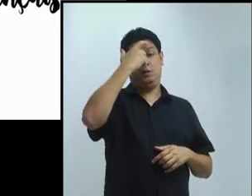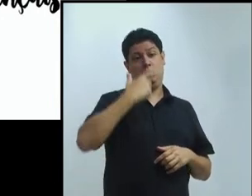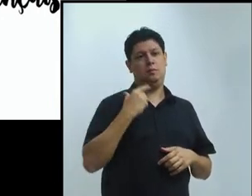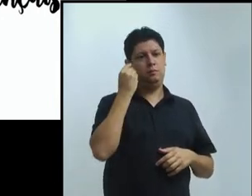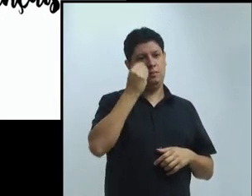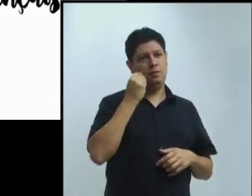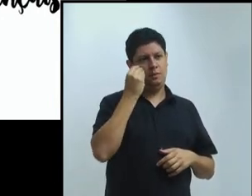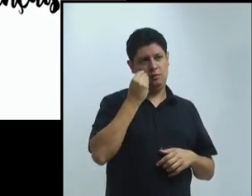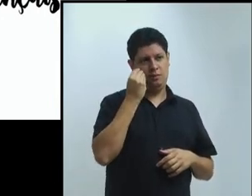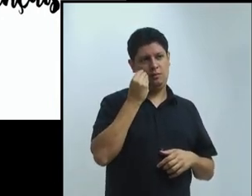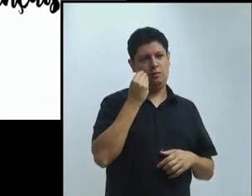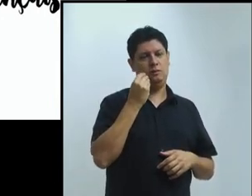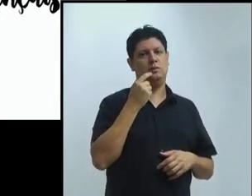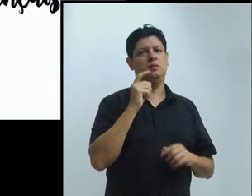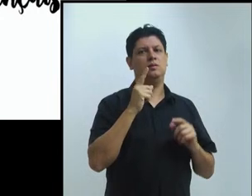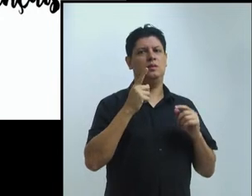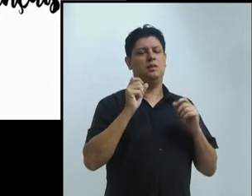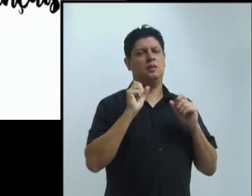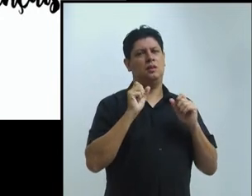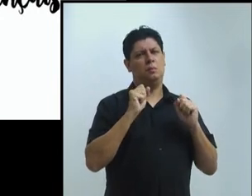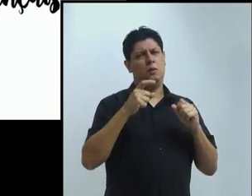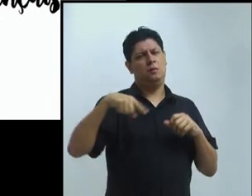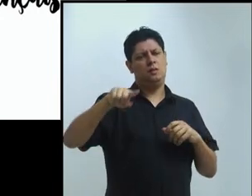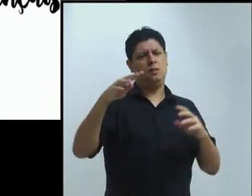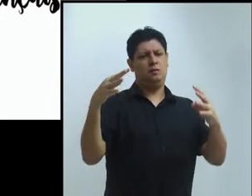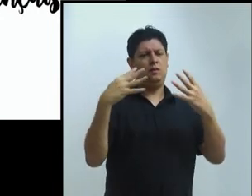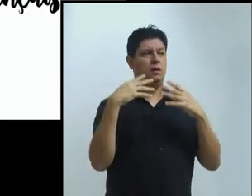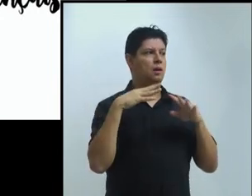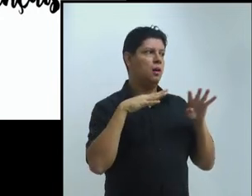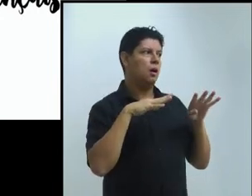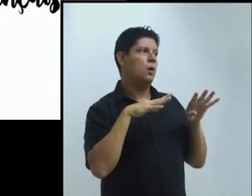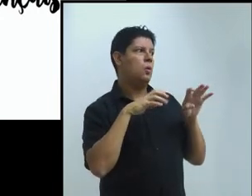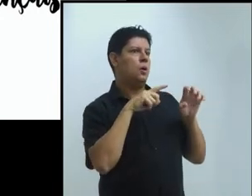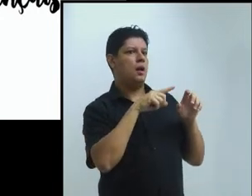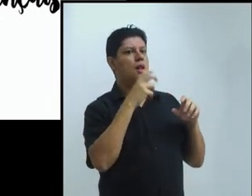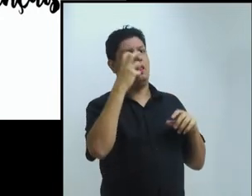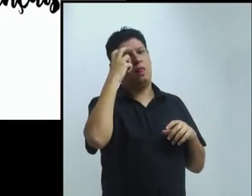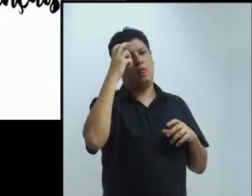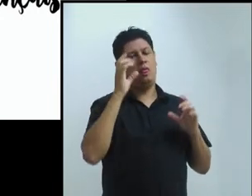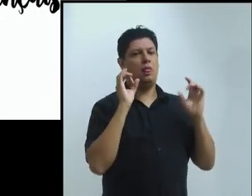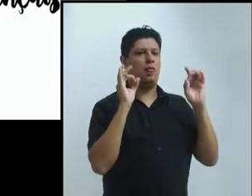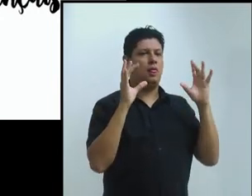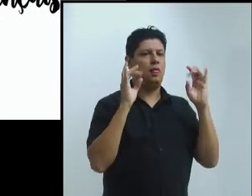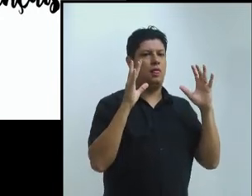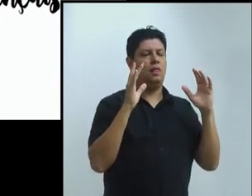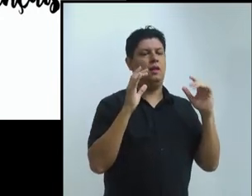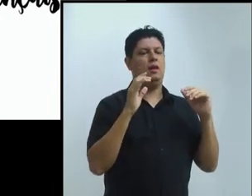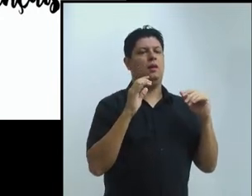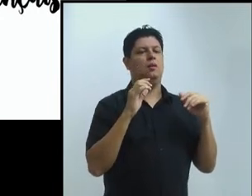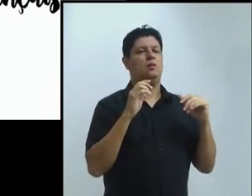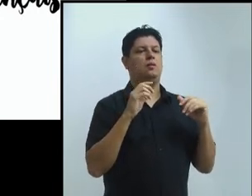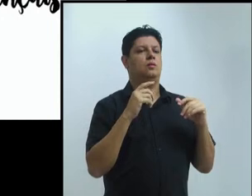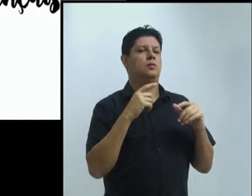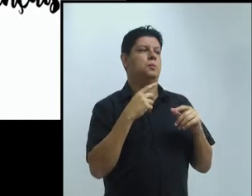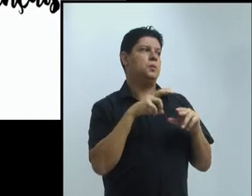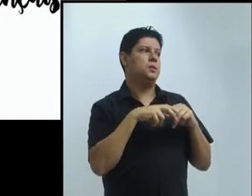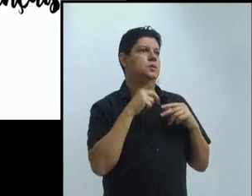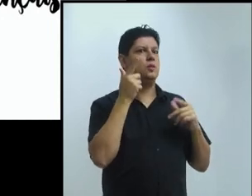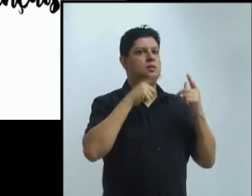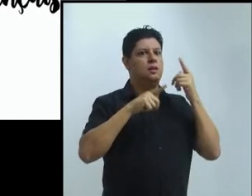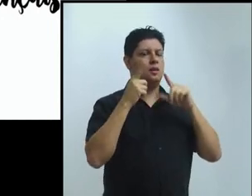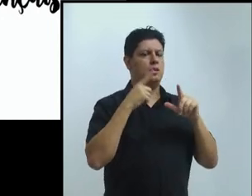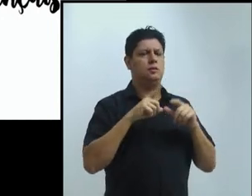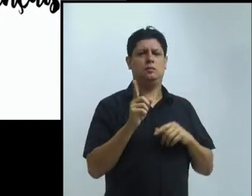igualzinha a vocês. Uma aluna de pós-graduação, meio perdida, meio sem saber o que fazer.